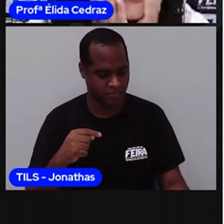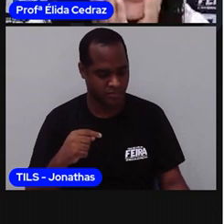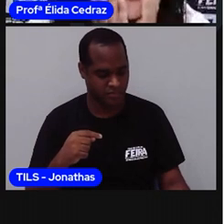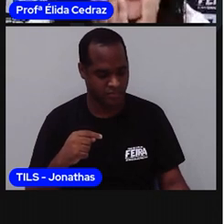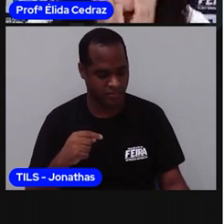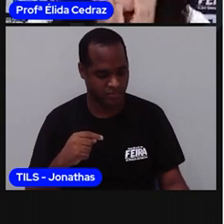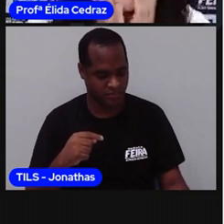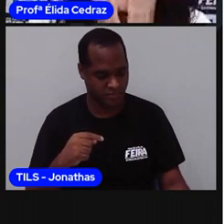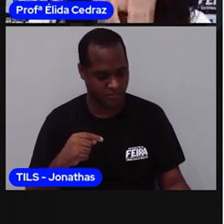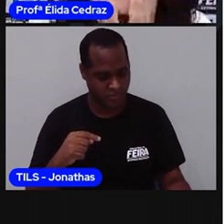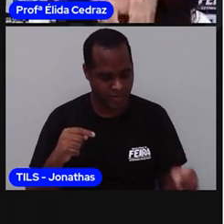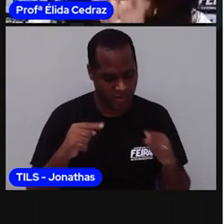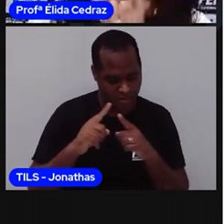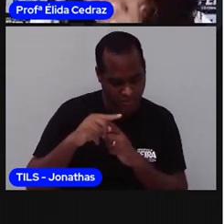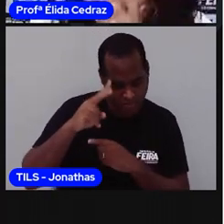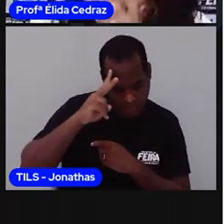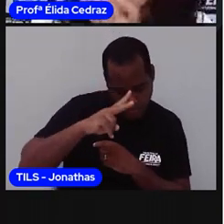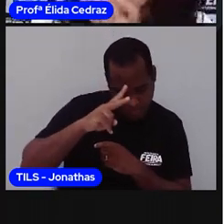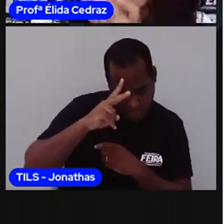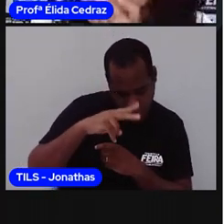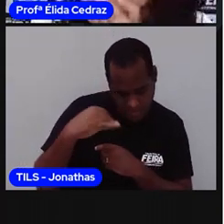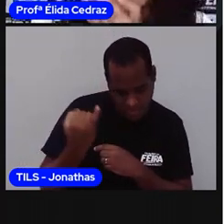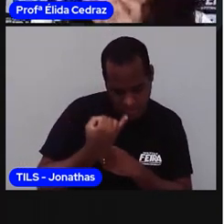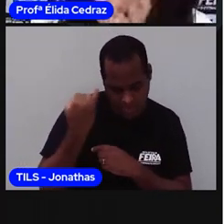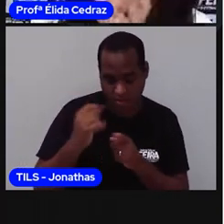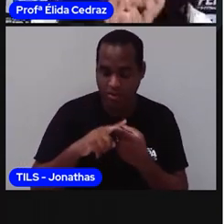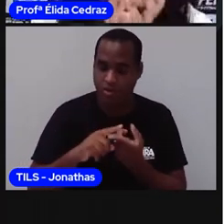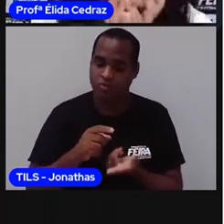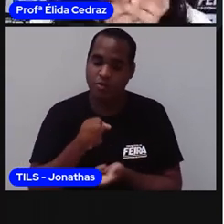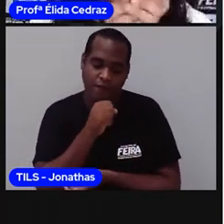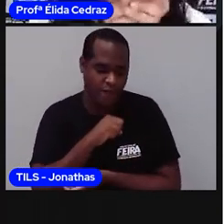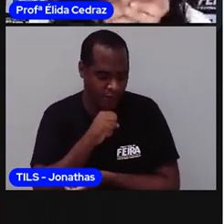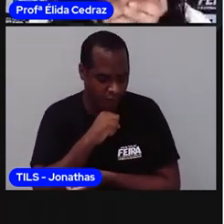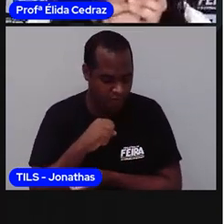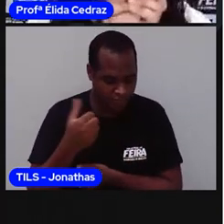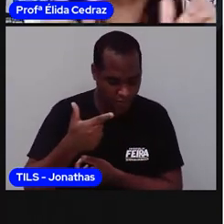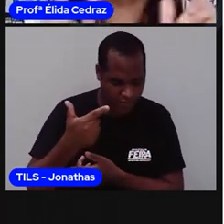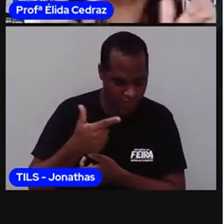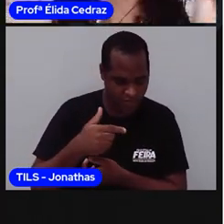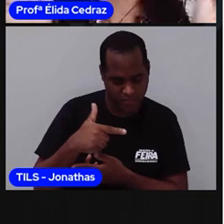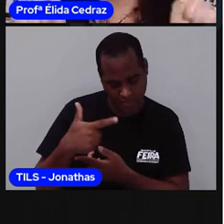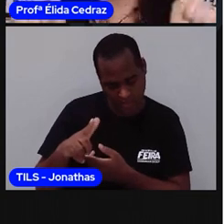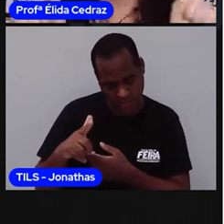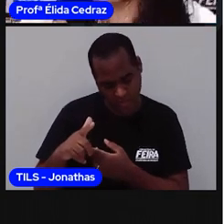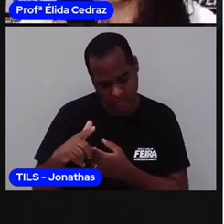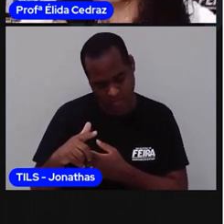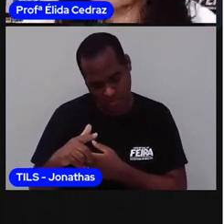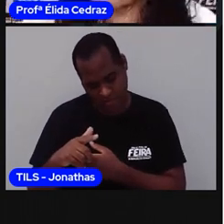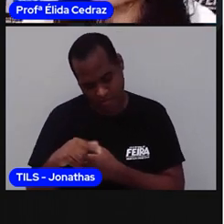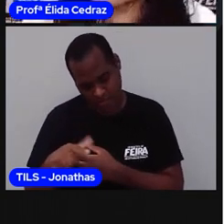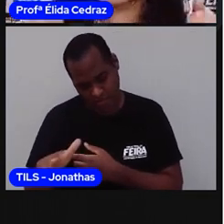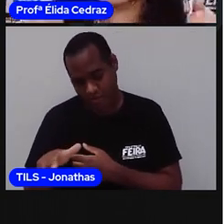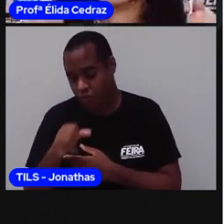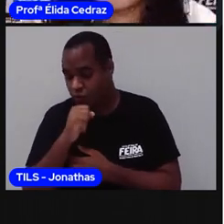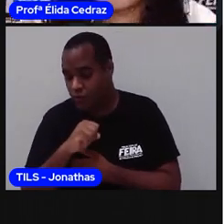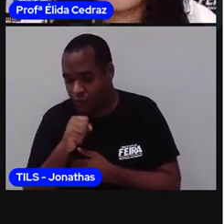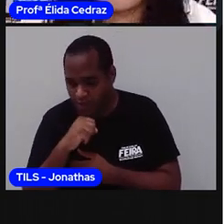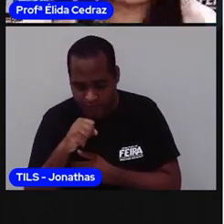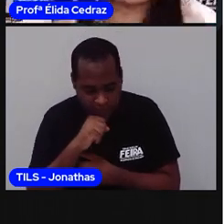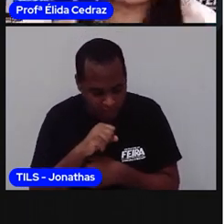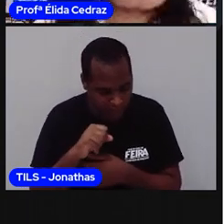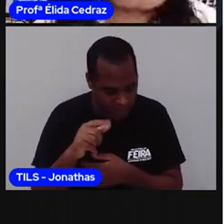Lembrando, o bisavô e a bisavó são os vovôs e